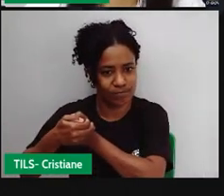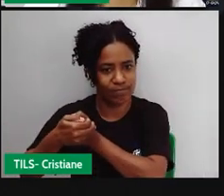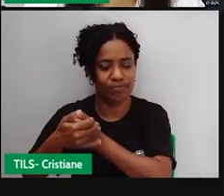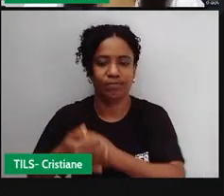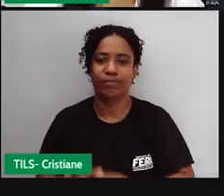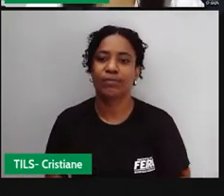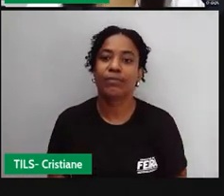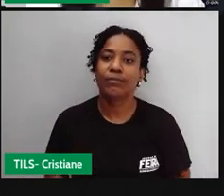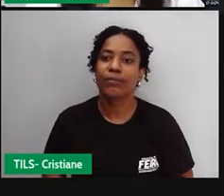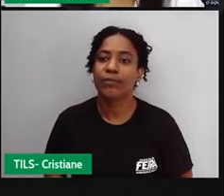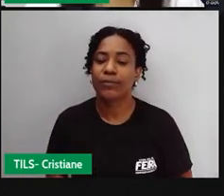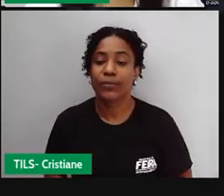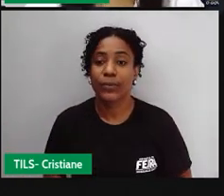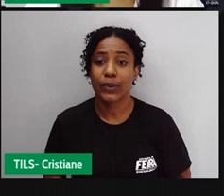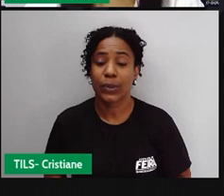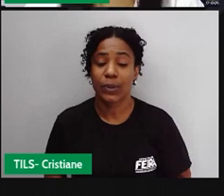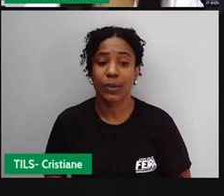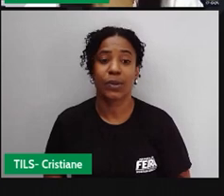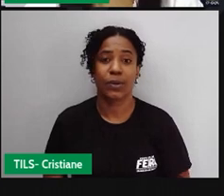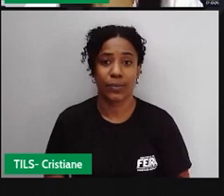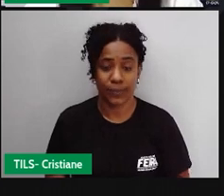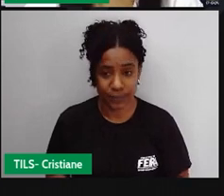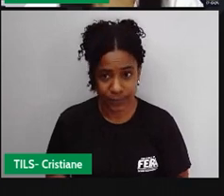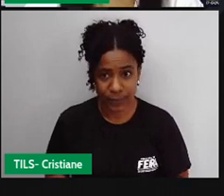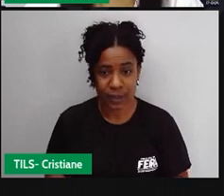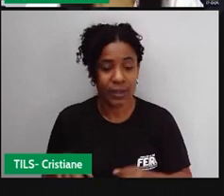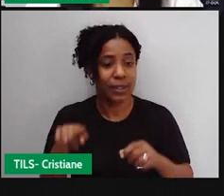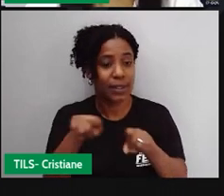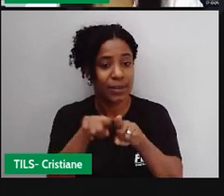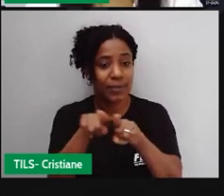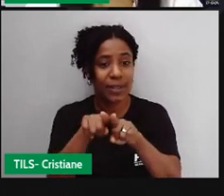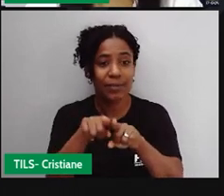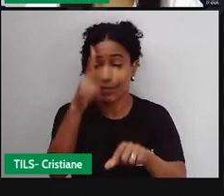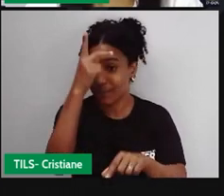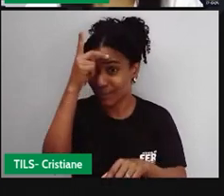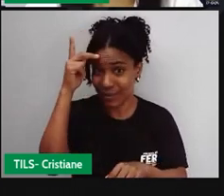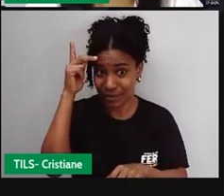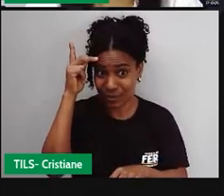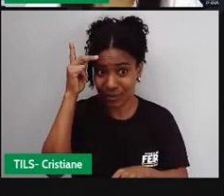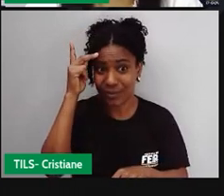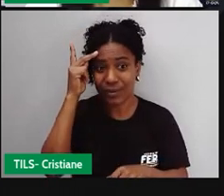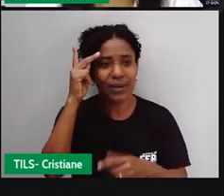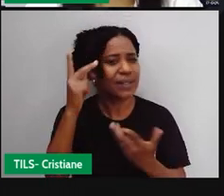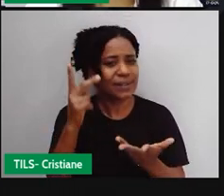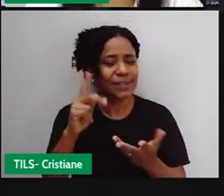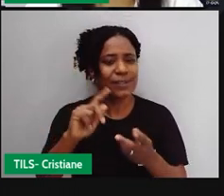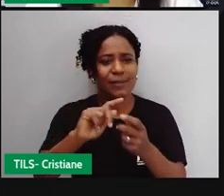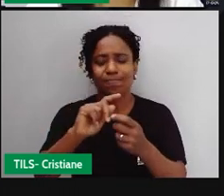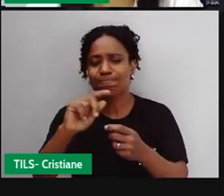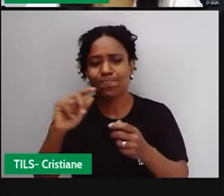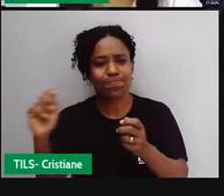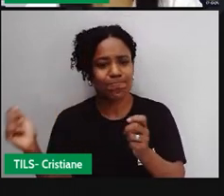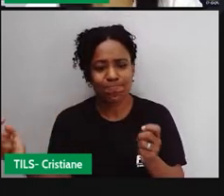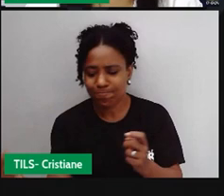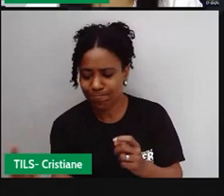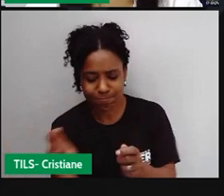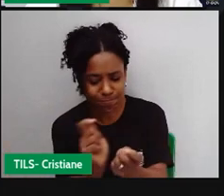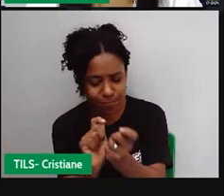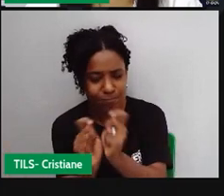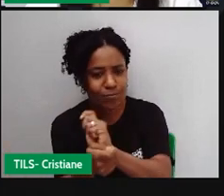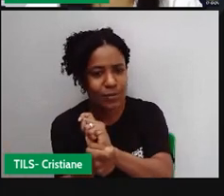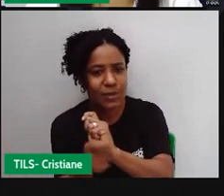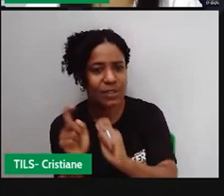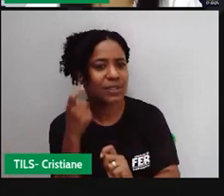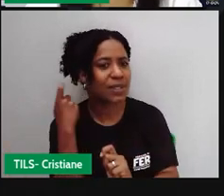A origem comum dos remanescentes de quilombos é a ancestralidade africana de negros escravizados